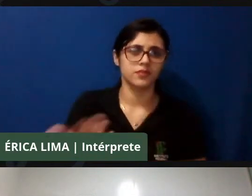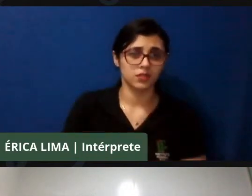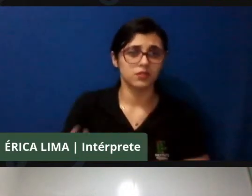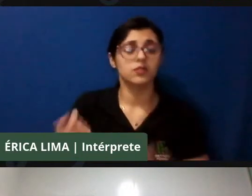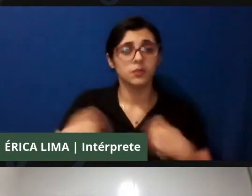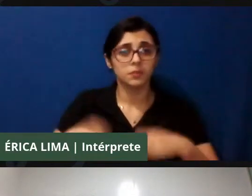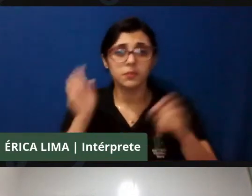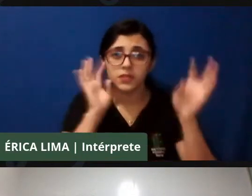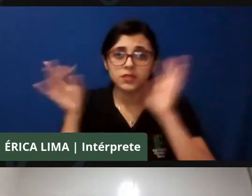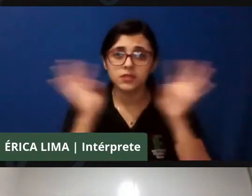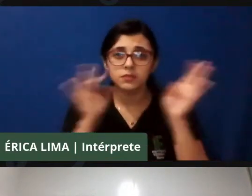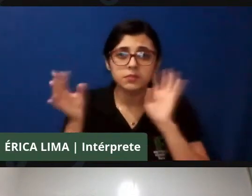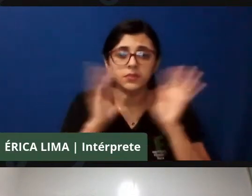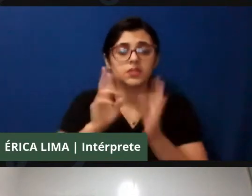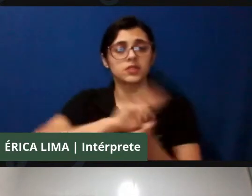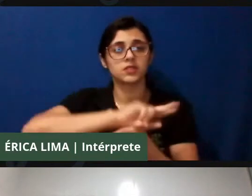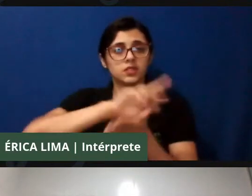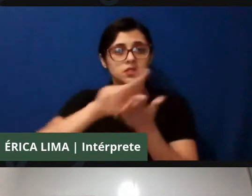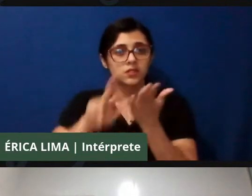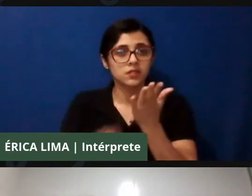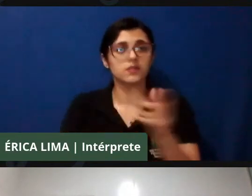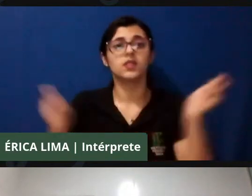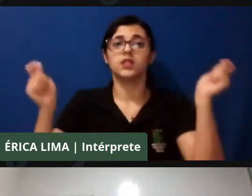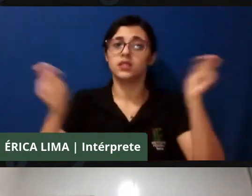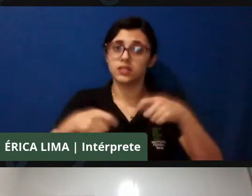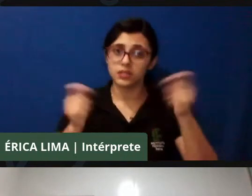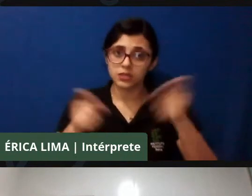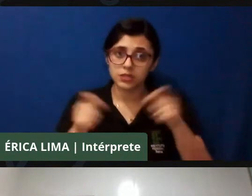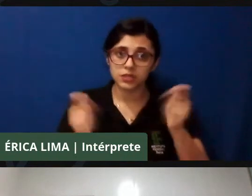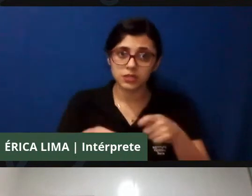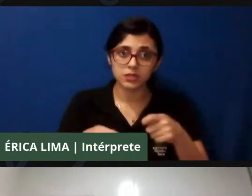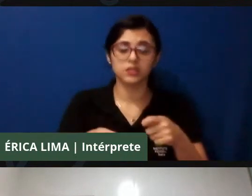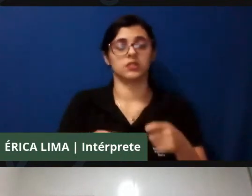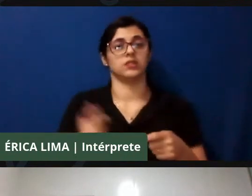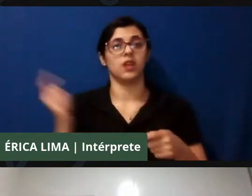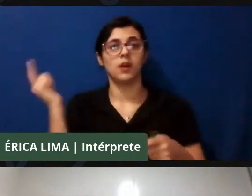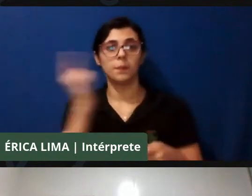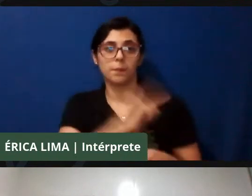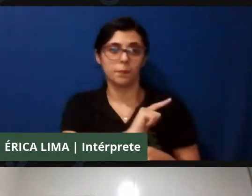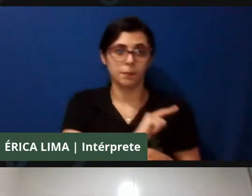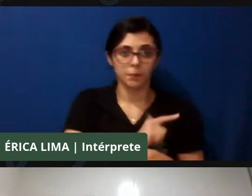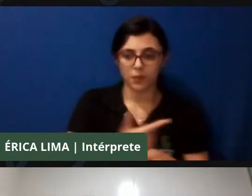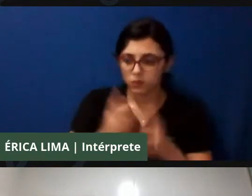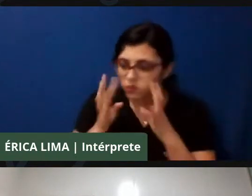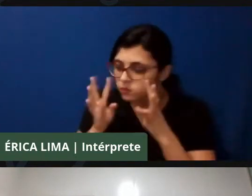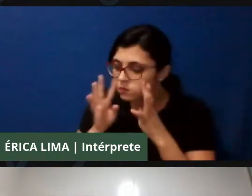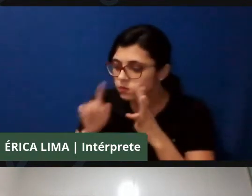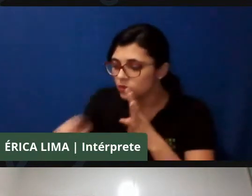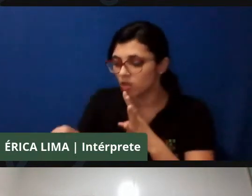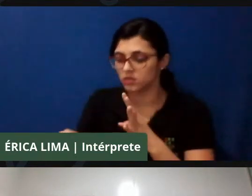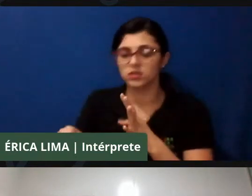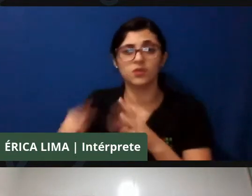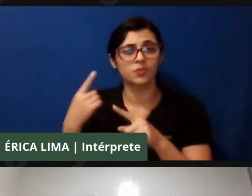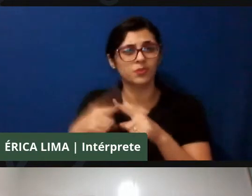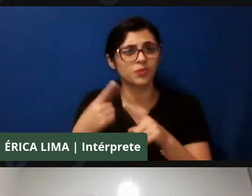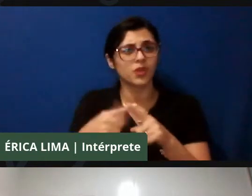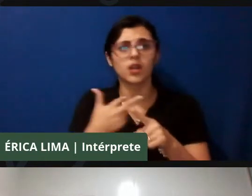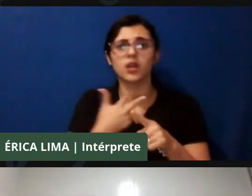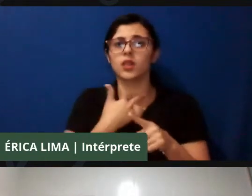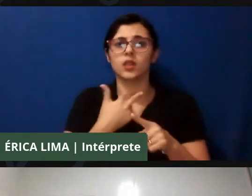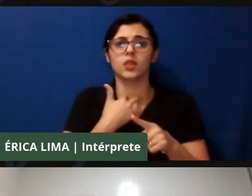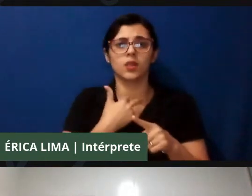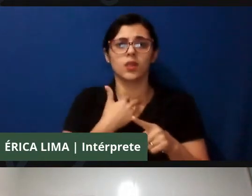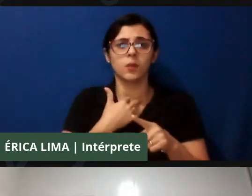né, as, as formas de, de desconstrução de um povo, né, de um modelo que está posto pelo capital,